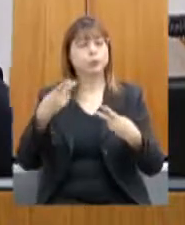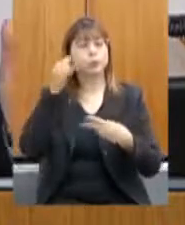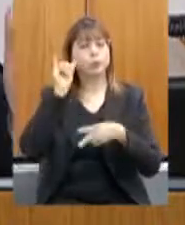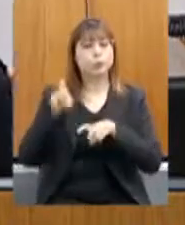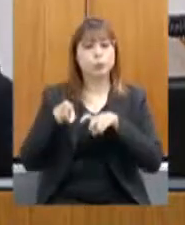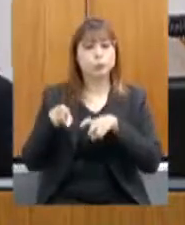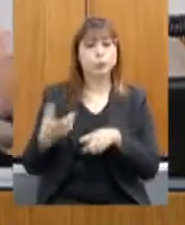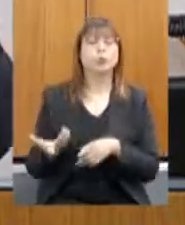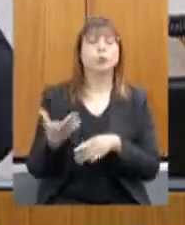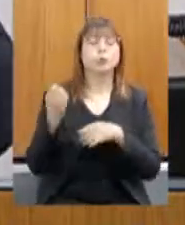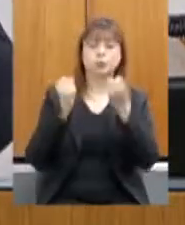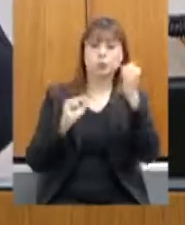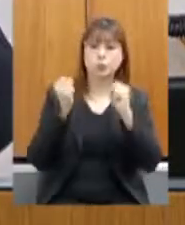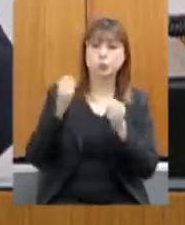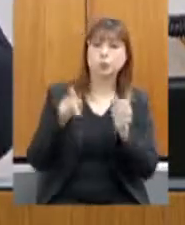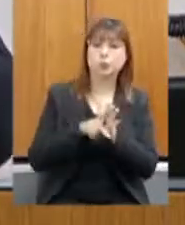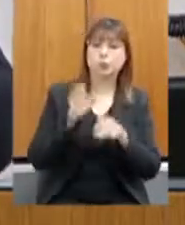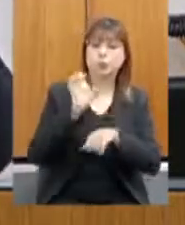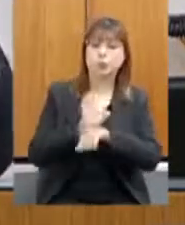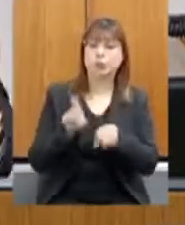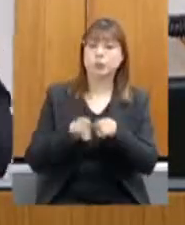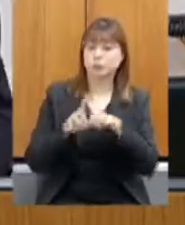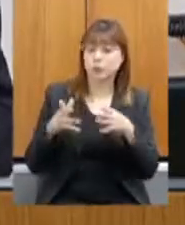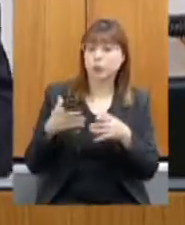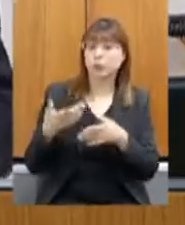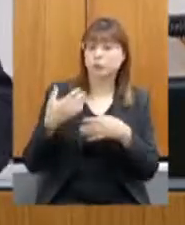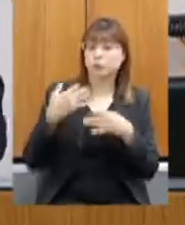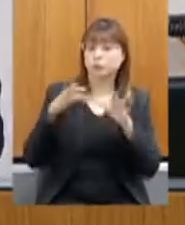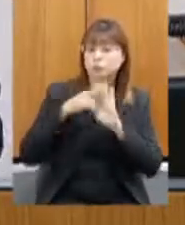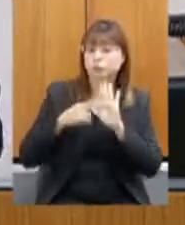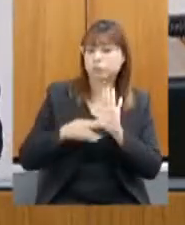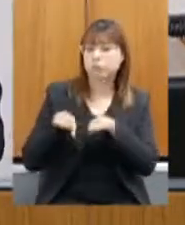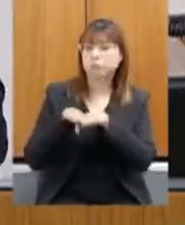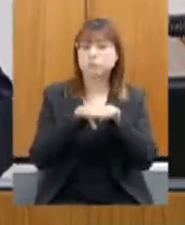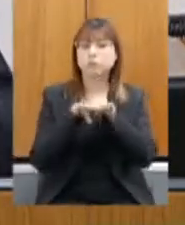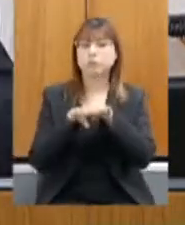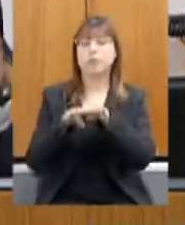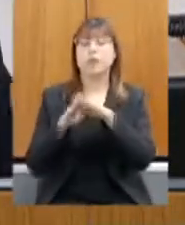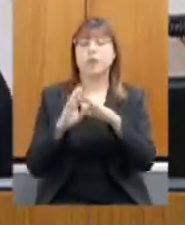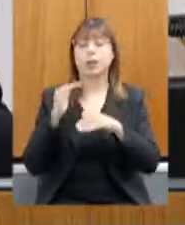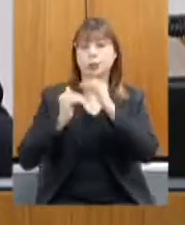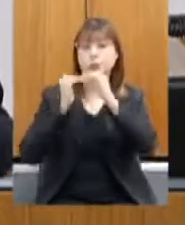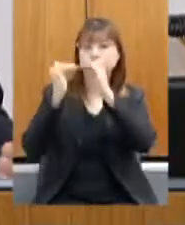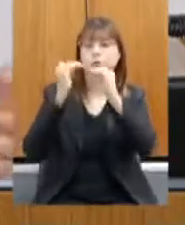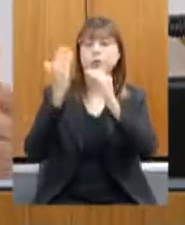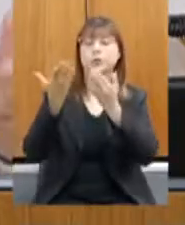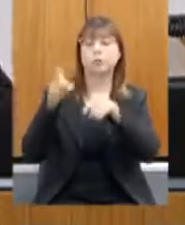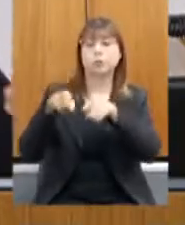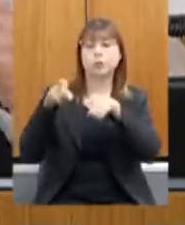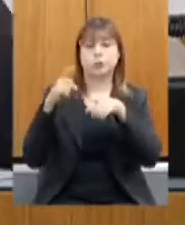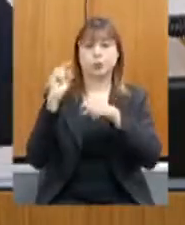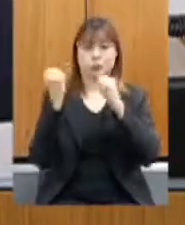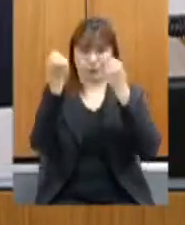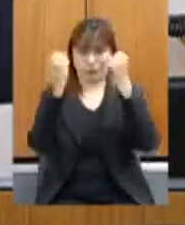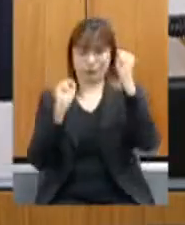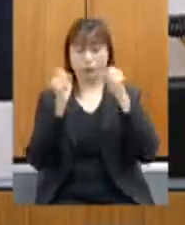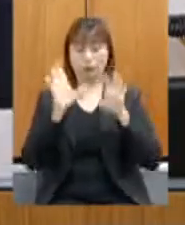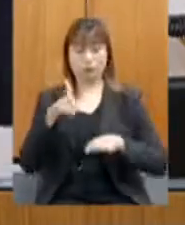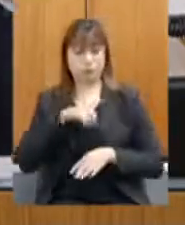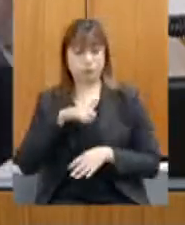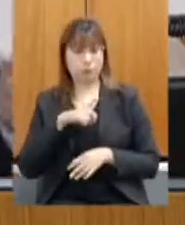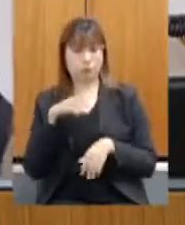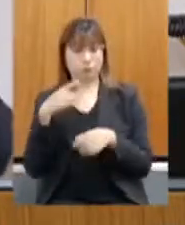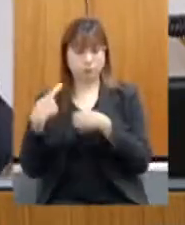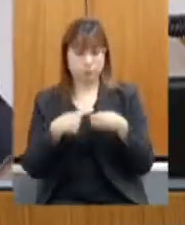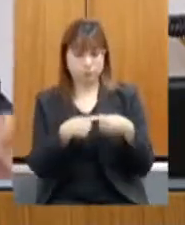a formalização, organização e desenvolvimento dessas agroindústrias. Então, nós temos os nossos municípios com serviço de